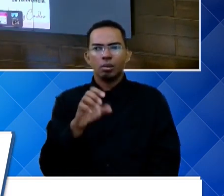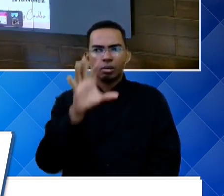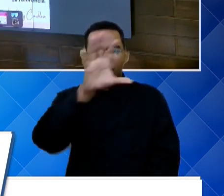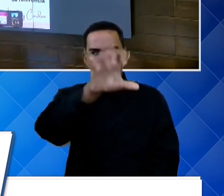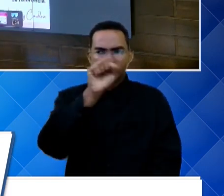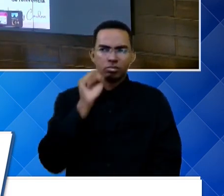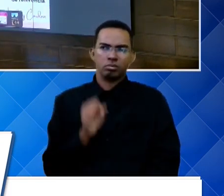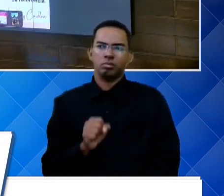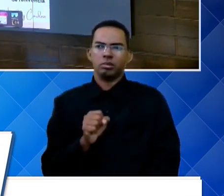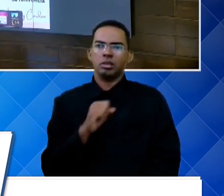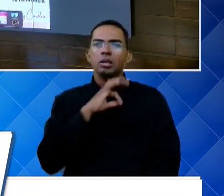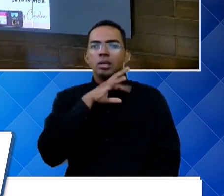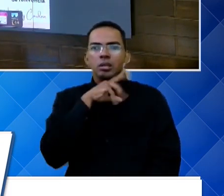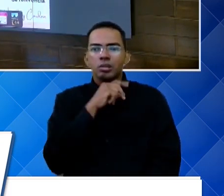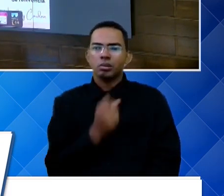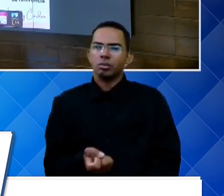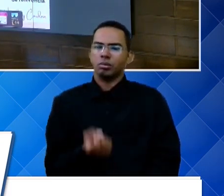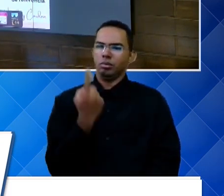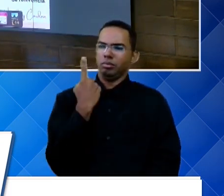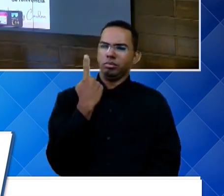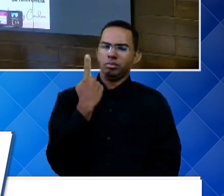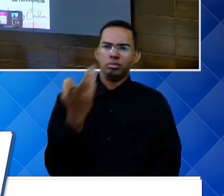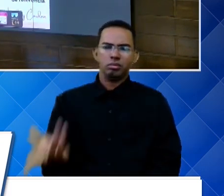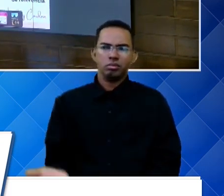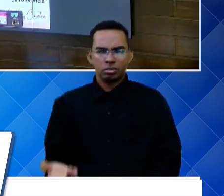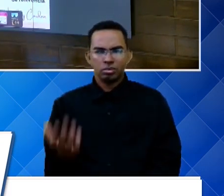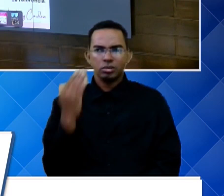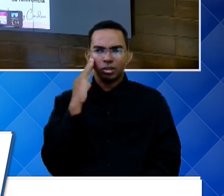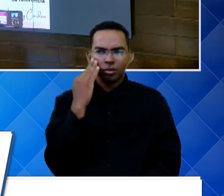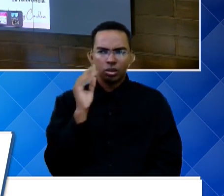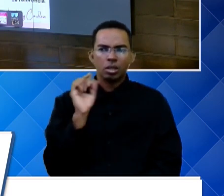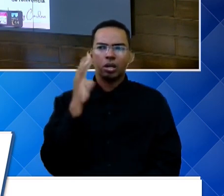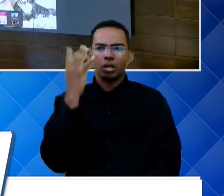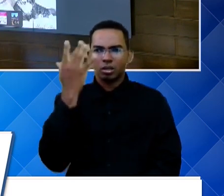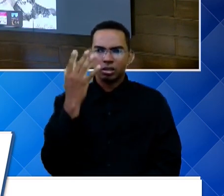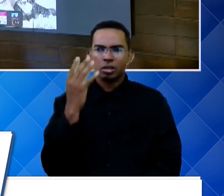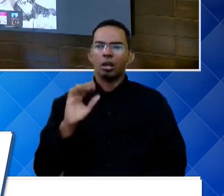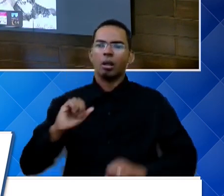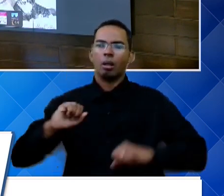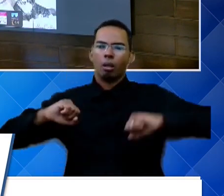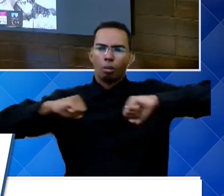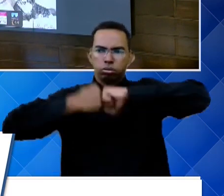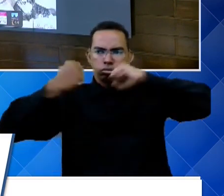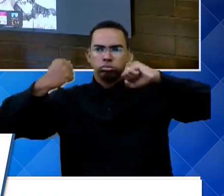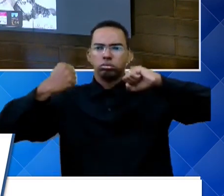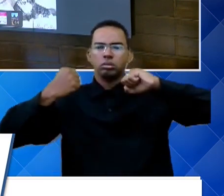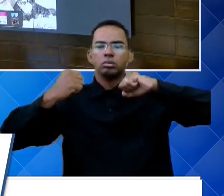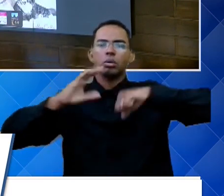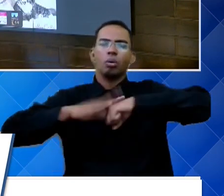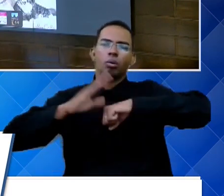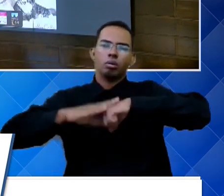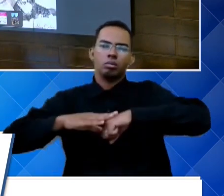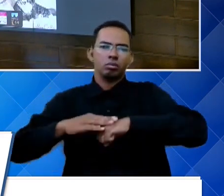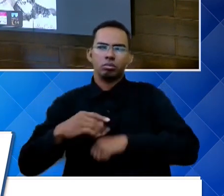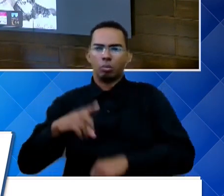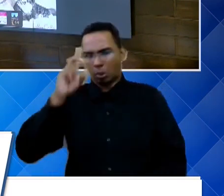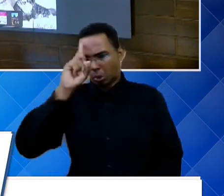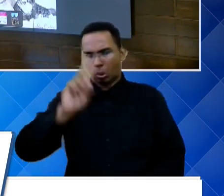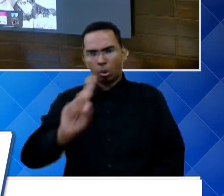esse animal. Isso é um absurdo. Sabe por quê? Acontece acidentes, e na hora que acontece o acidente, o animal não tem dono.